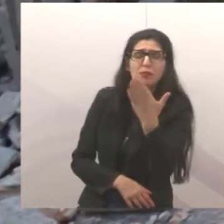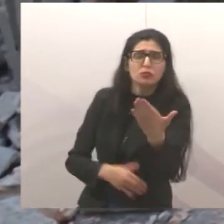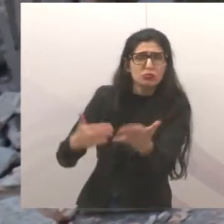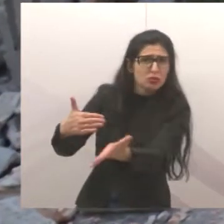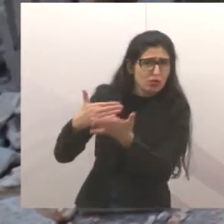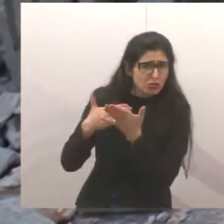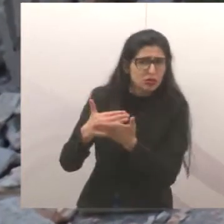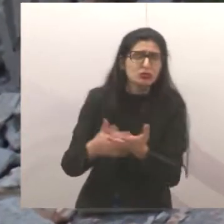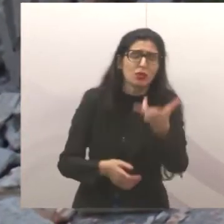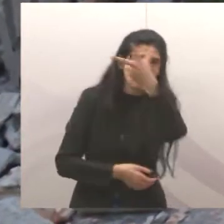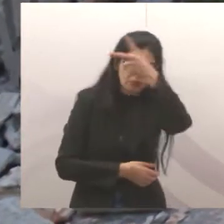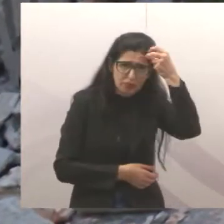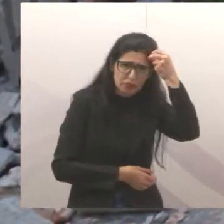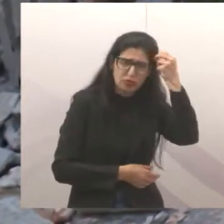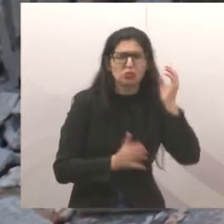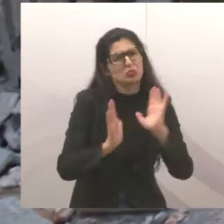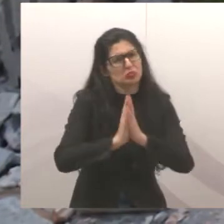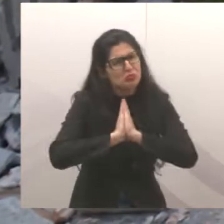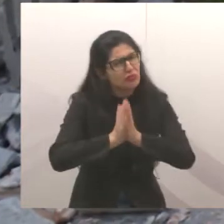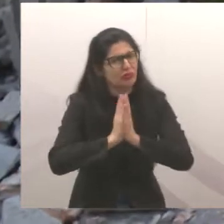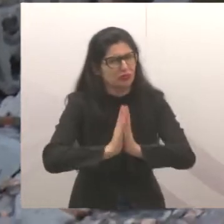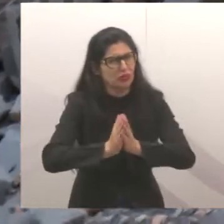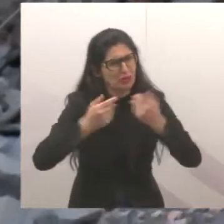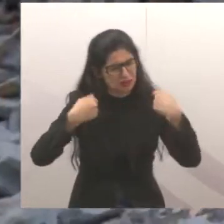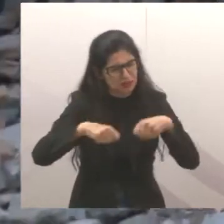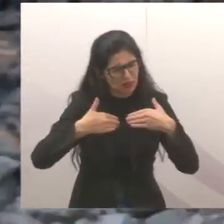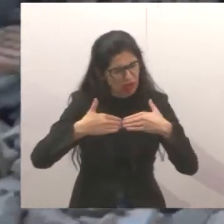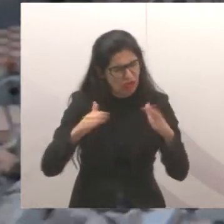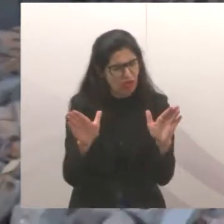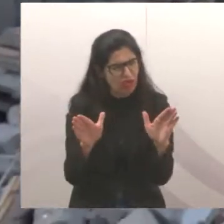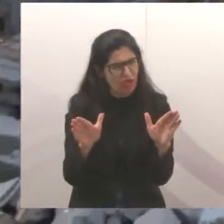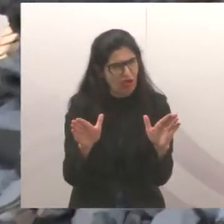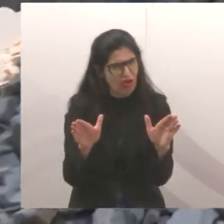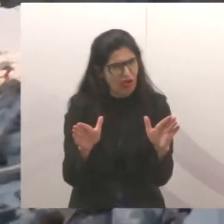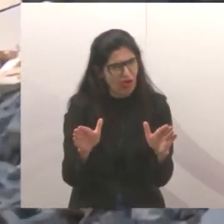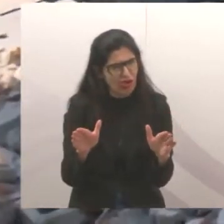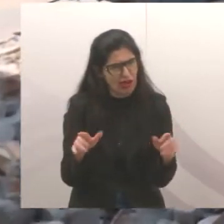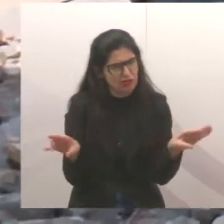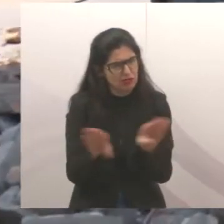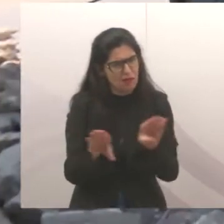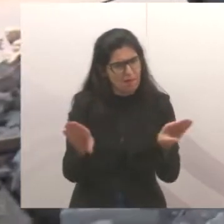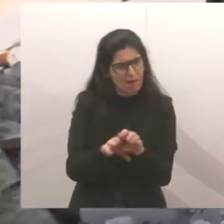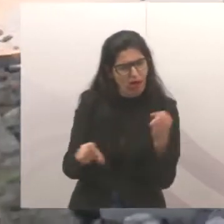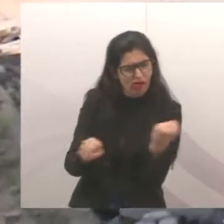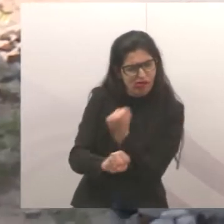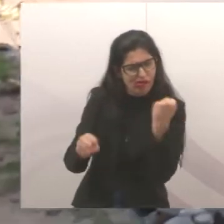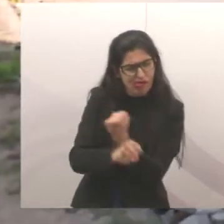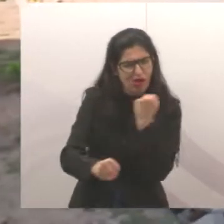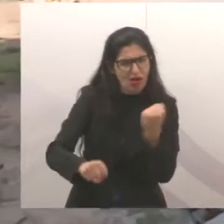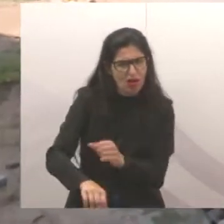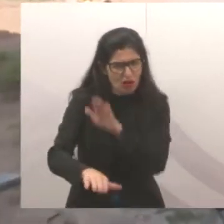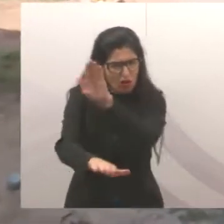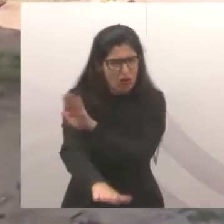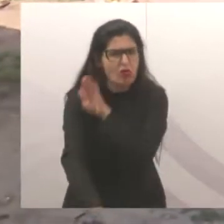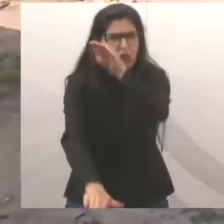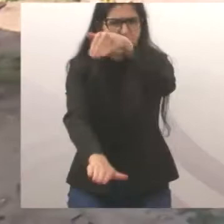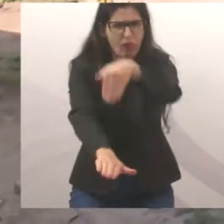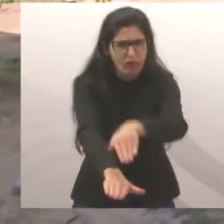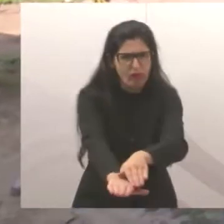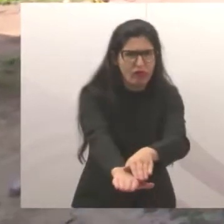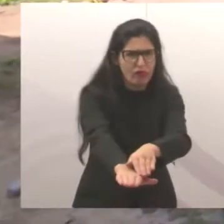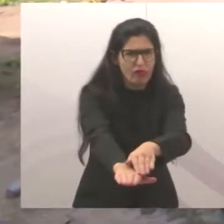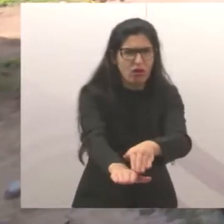tem que tomar alguma atitude, liberar aqui e colocar a lombada naquela avenida também. A reivindicação